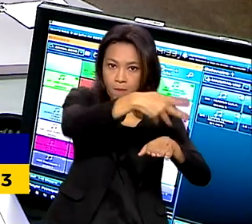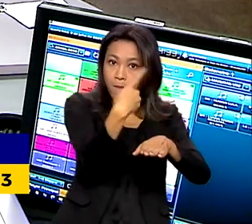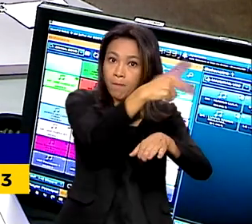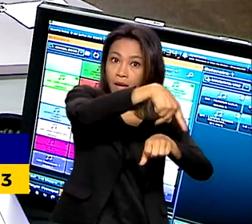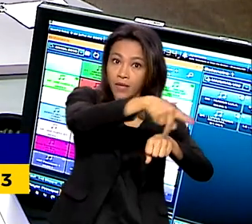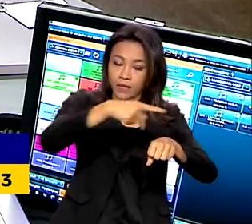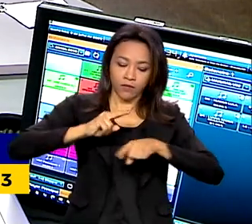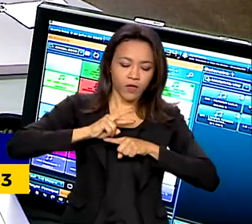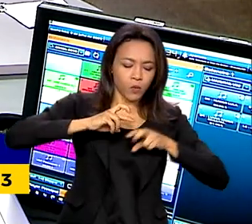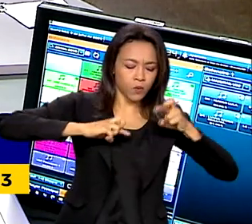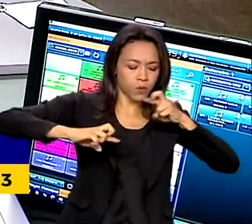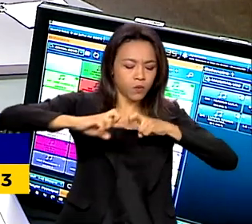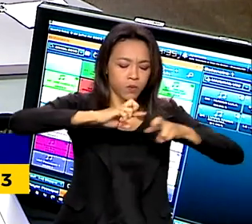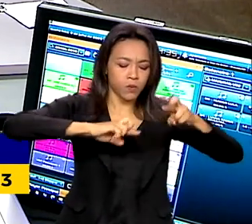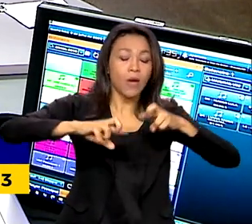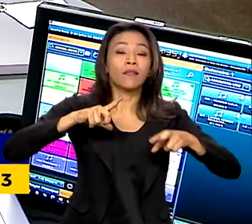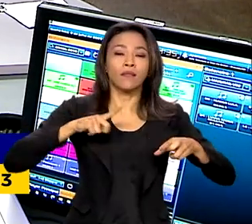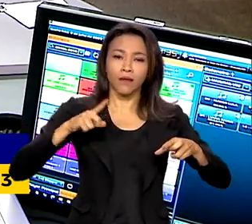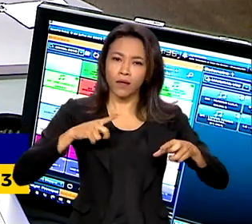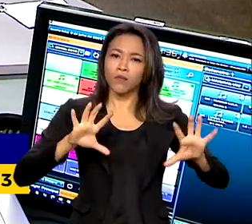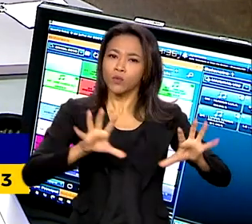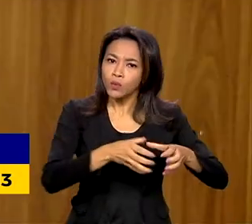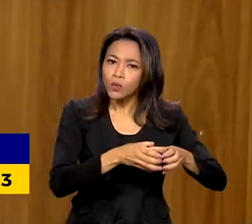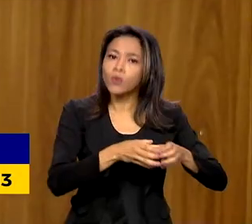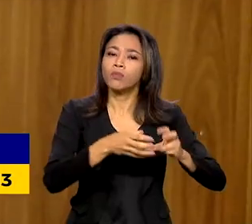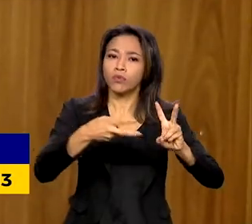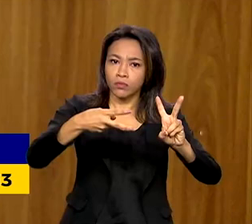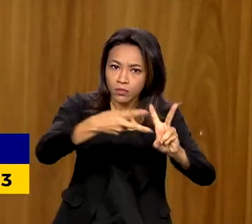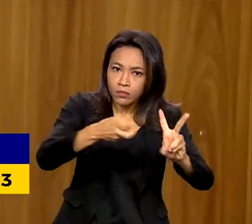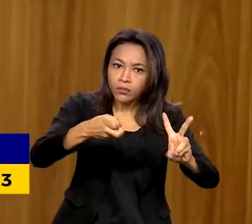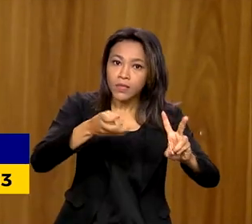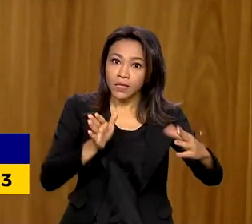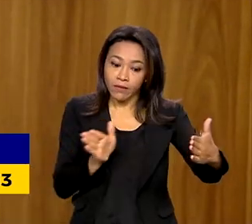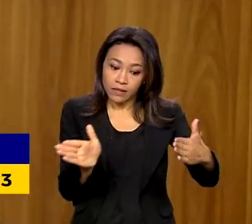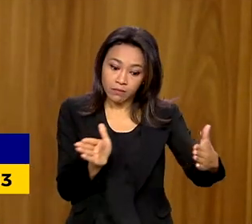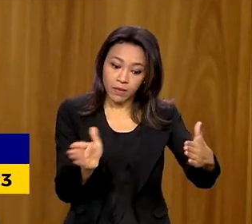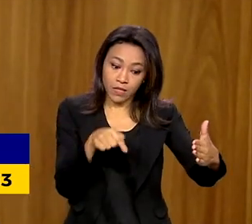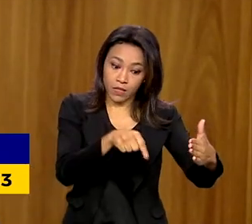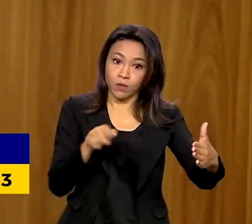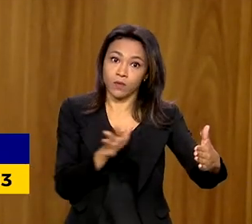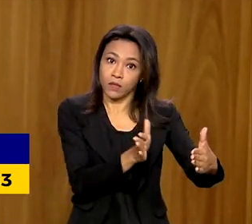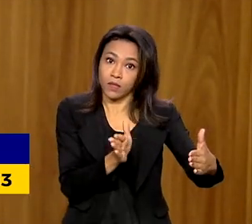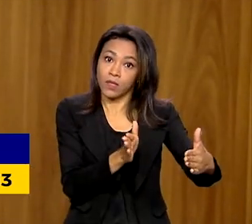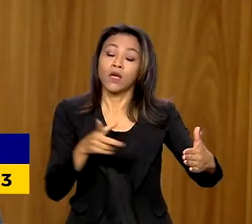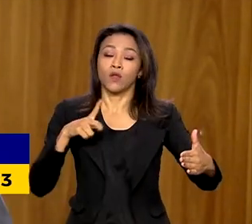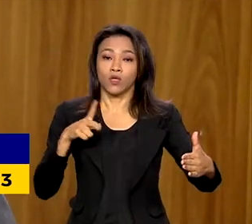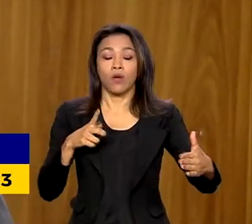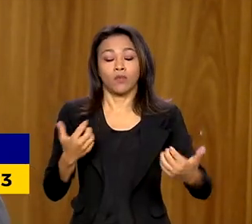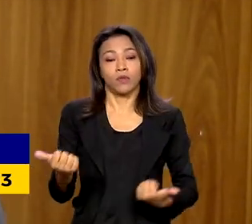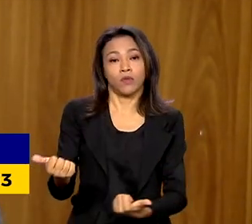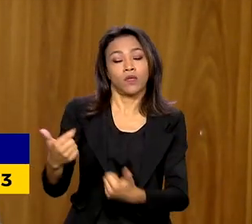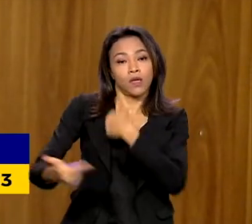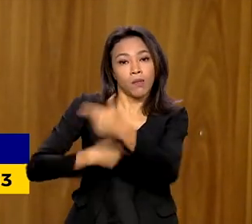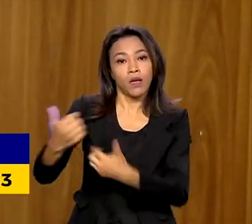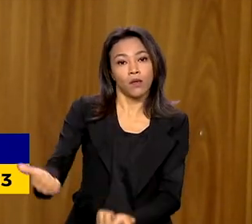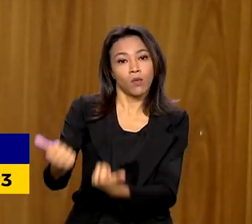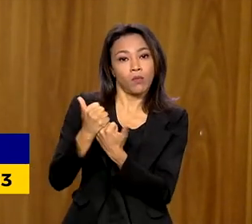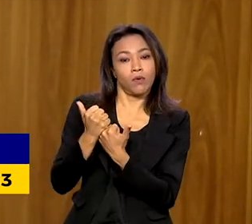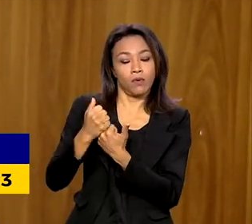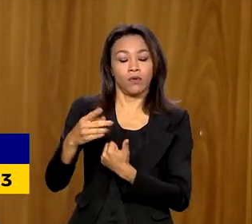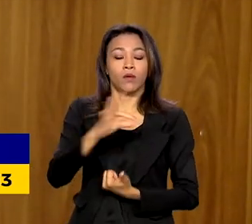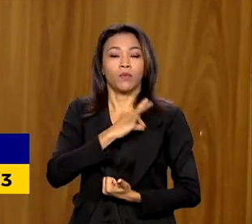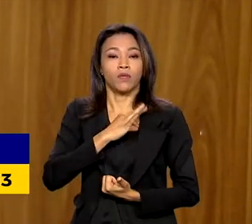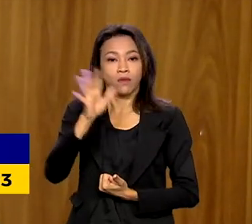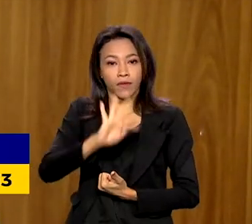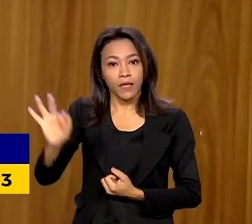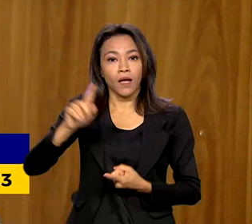tribos lá que estavam dentro dessa faixa. Nós estamos trabalhando de forma articulada com a Polícia Federal que é ligada ao Ministério da Justiça,